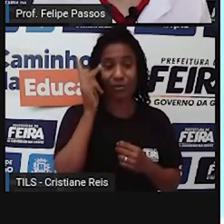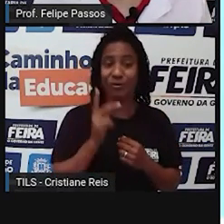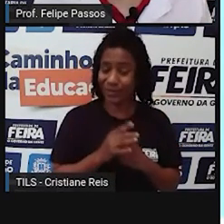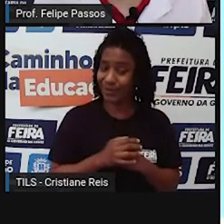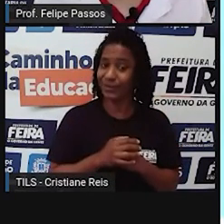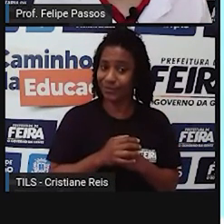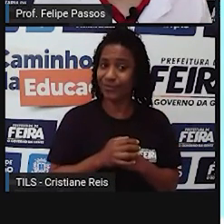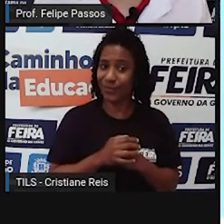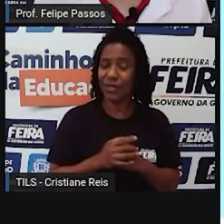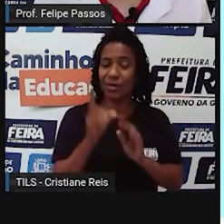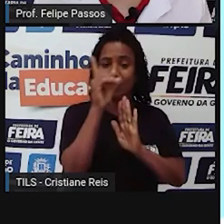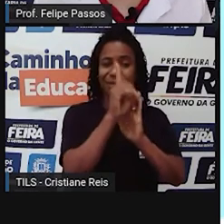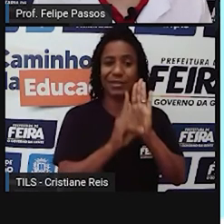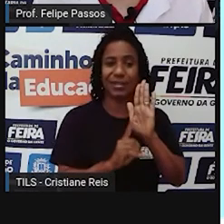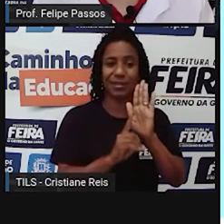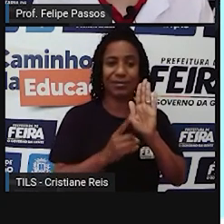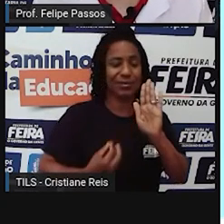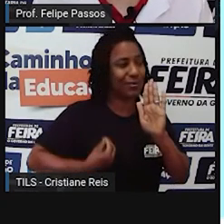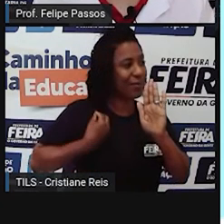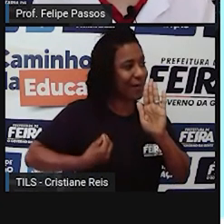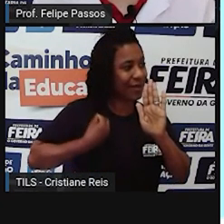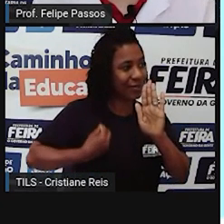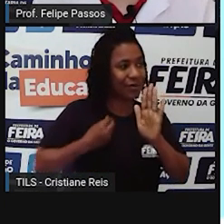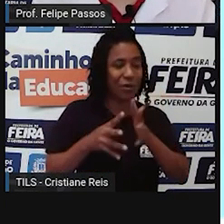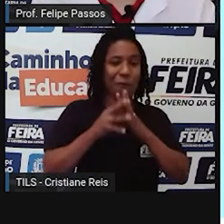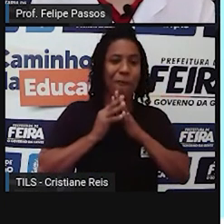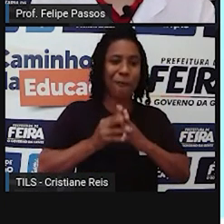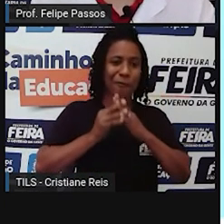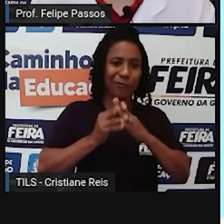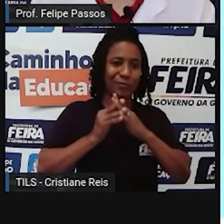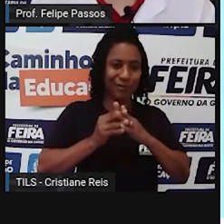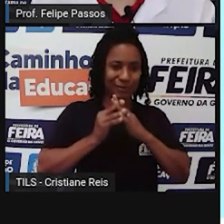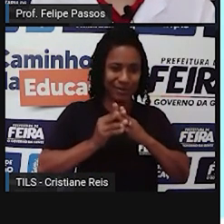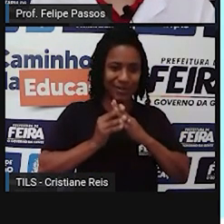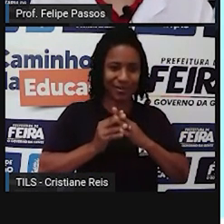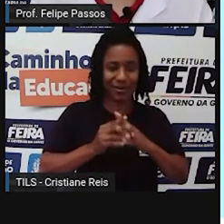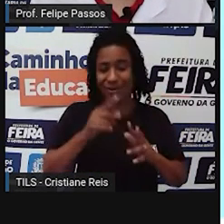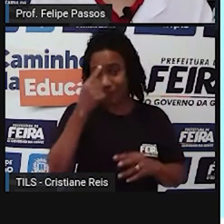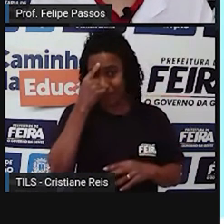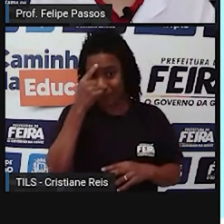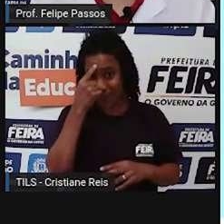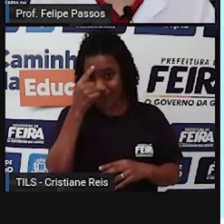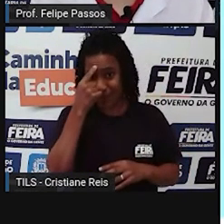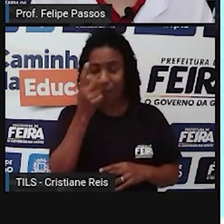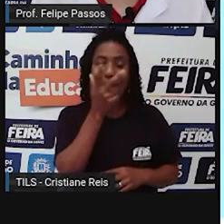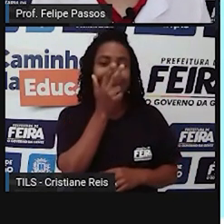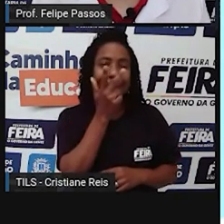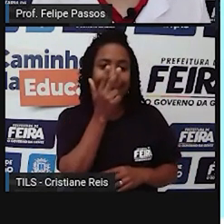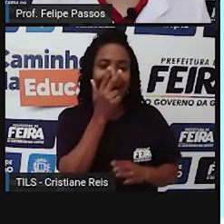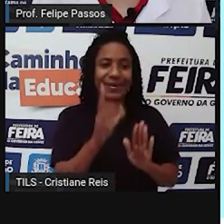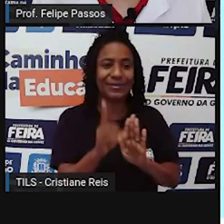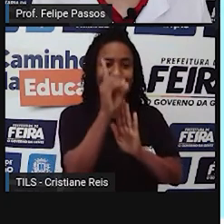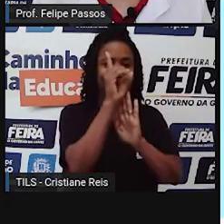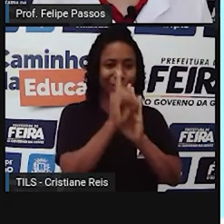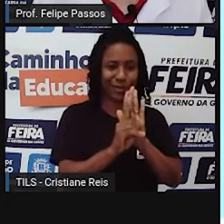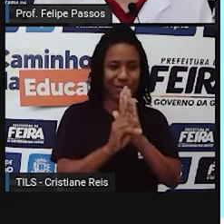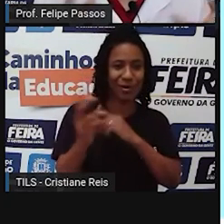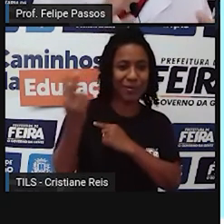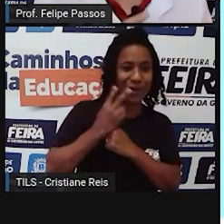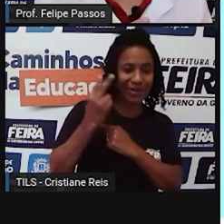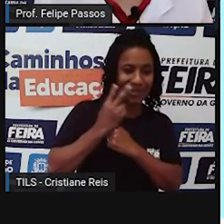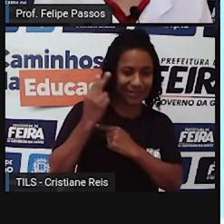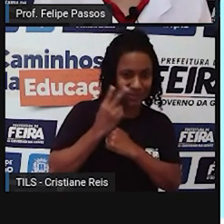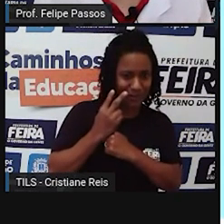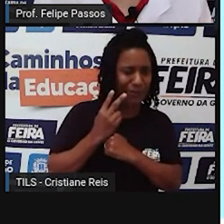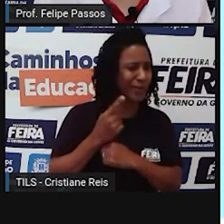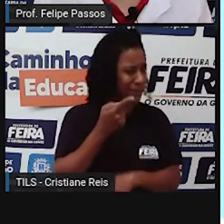equivocada dos direitos humanos, como se fosse a proteção de um bandido, a proteção de um malfeitor. Mas, pelo